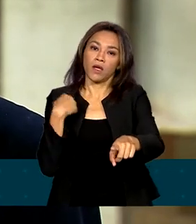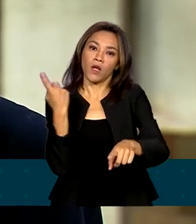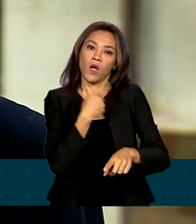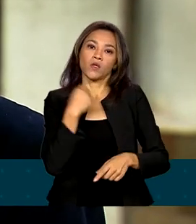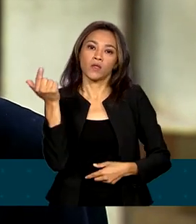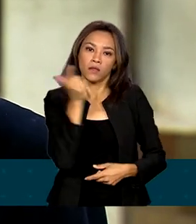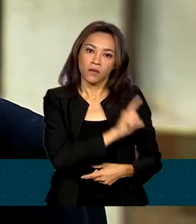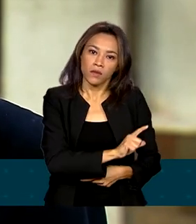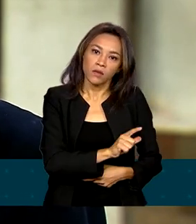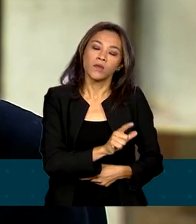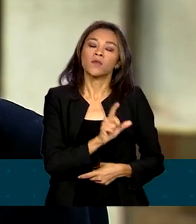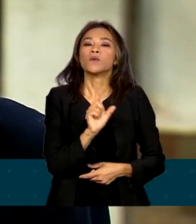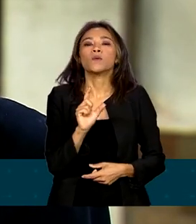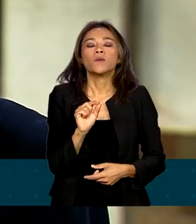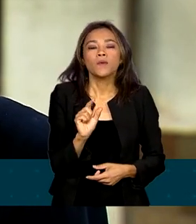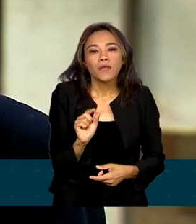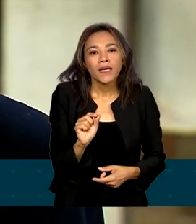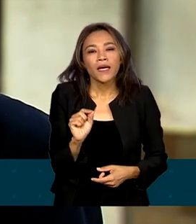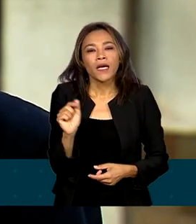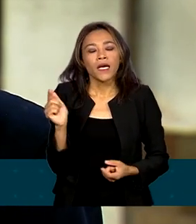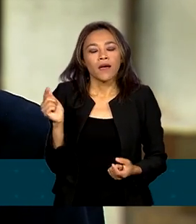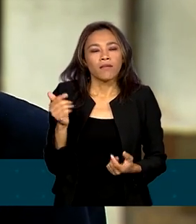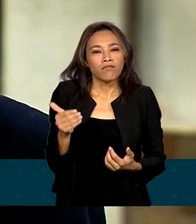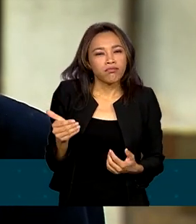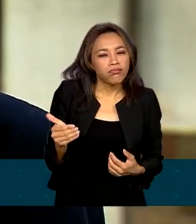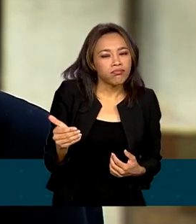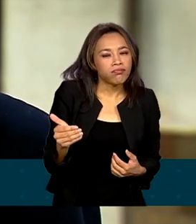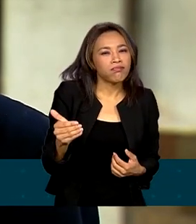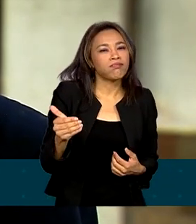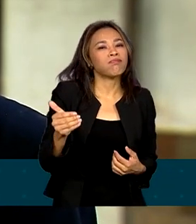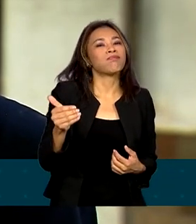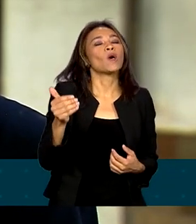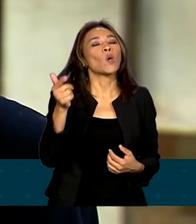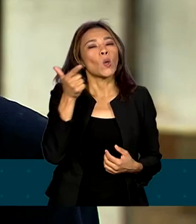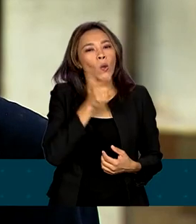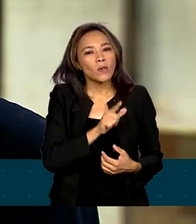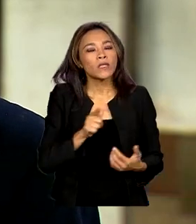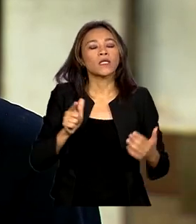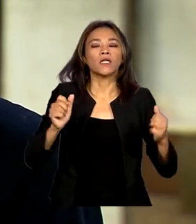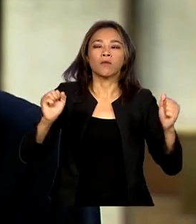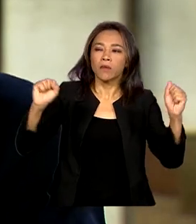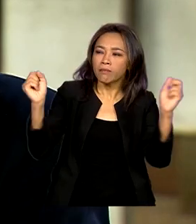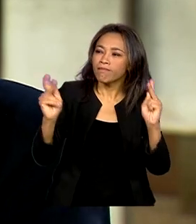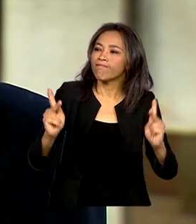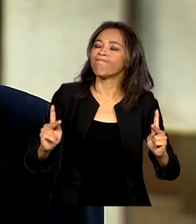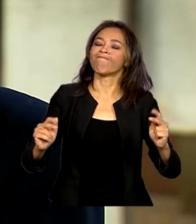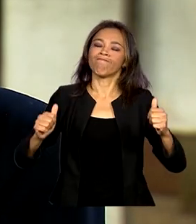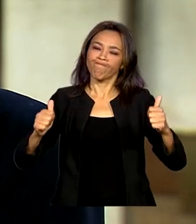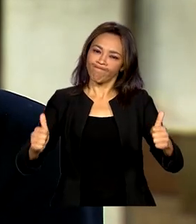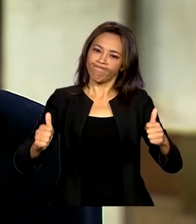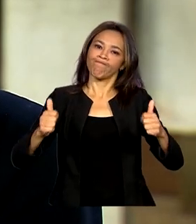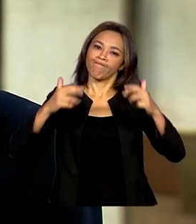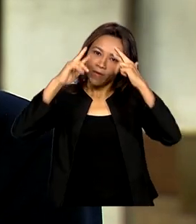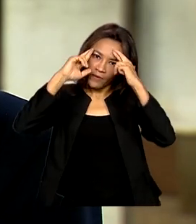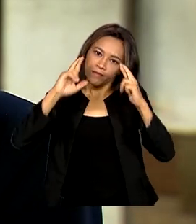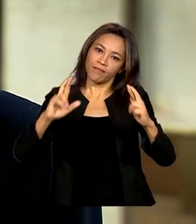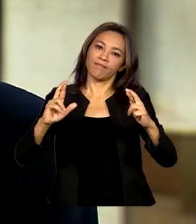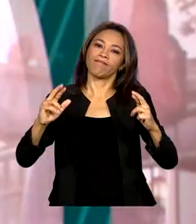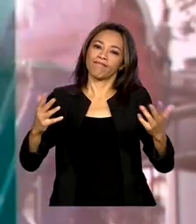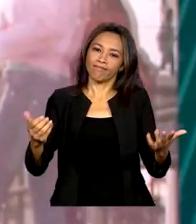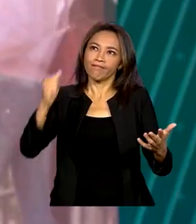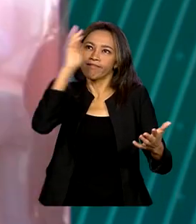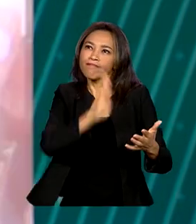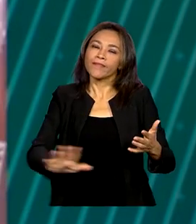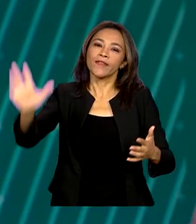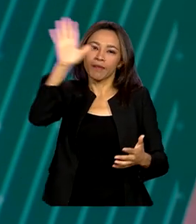almejar chegar num ponto de reconciliação nacional e, consequentemente, de pacificação.